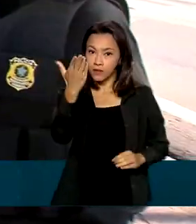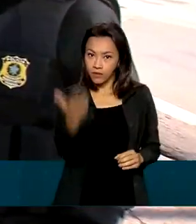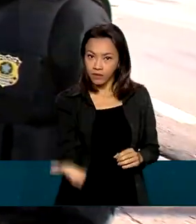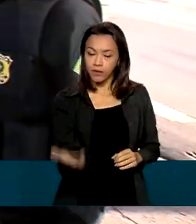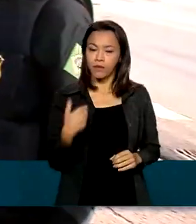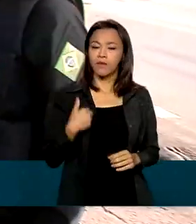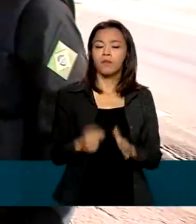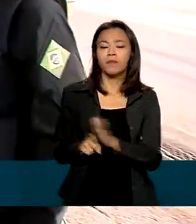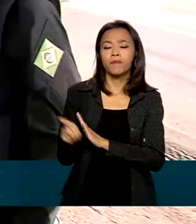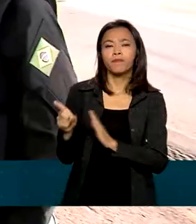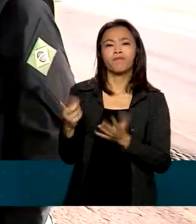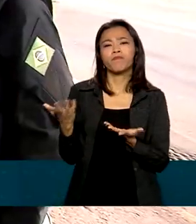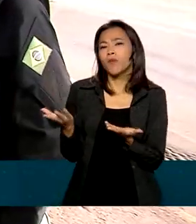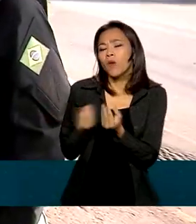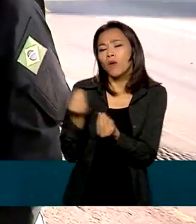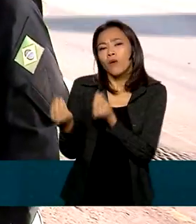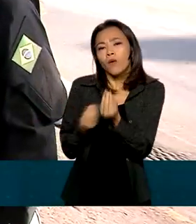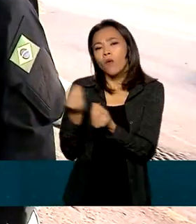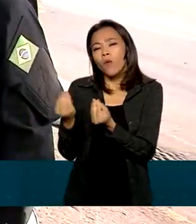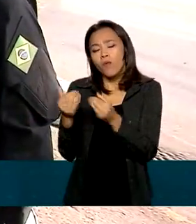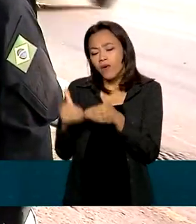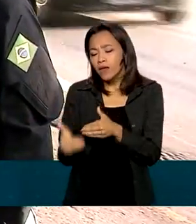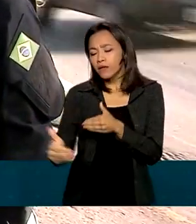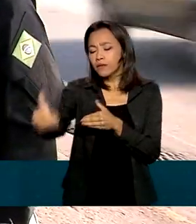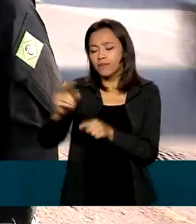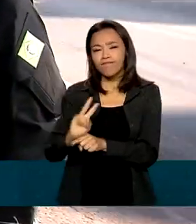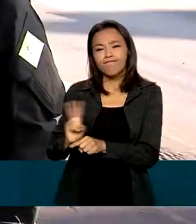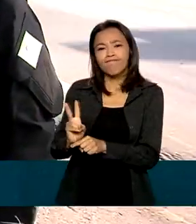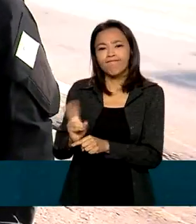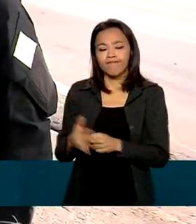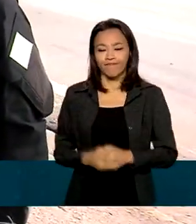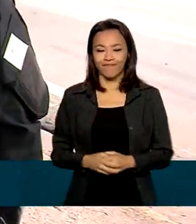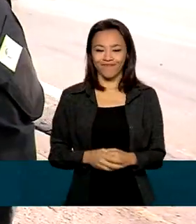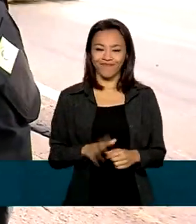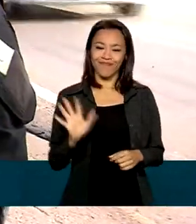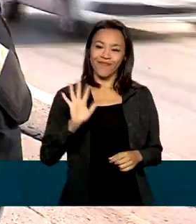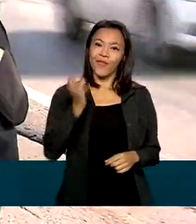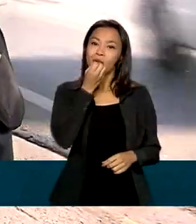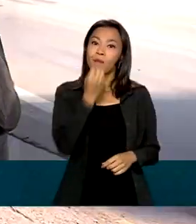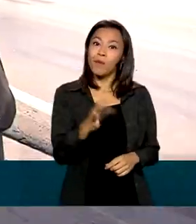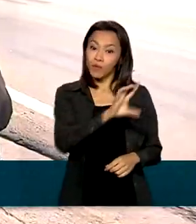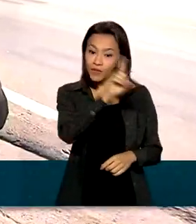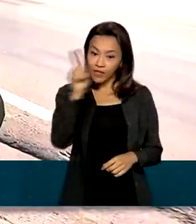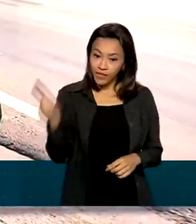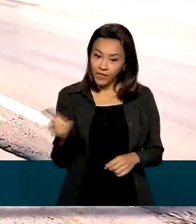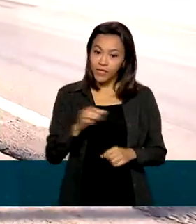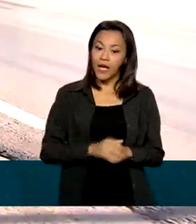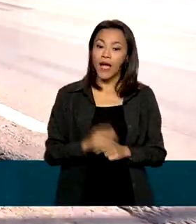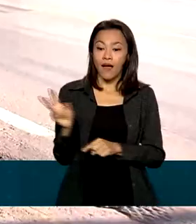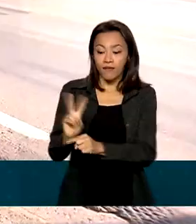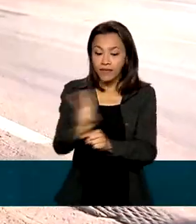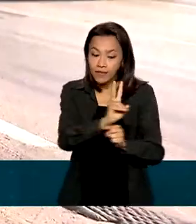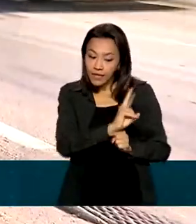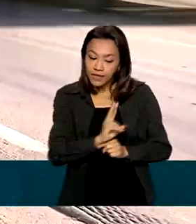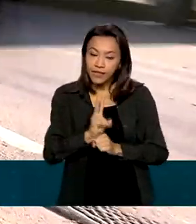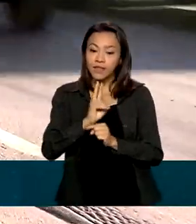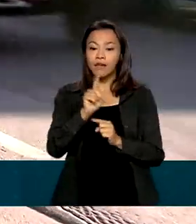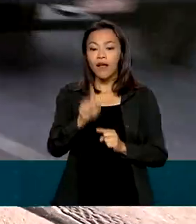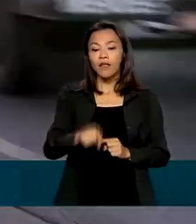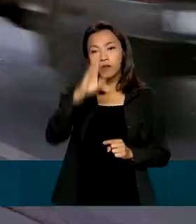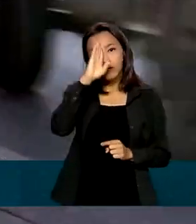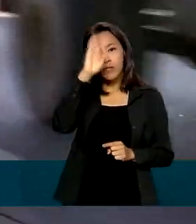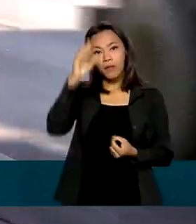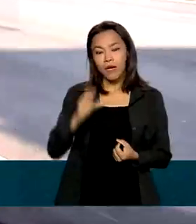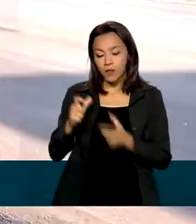como será feita a fiscalização? Bom dia, Natália. A fiscalização vai ser feita nos principais